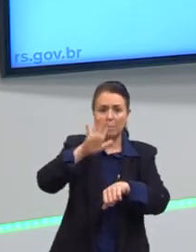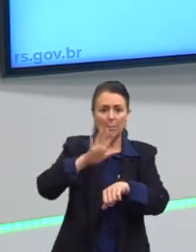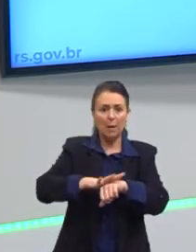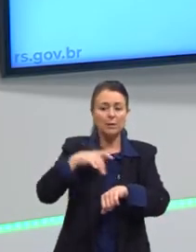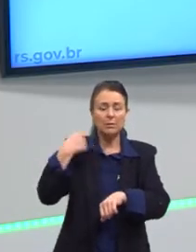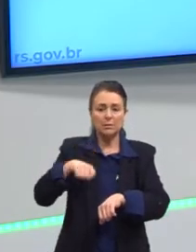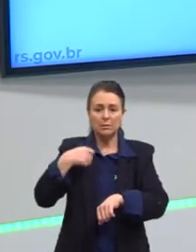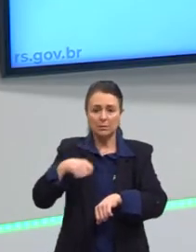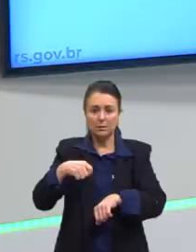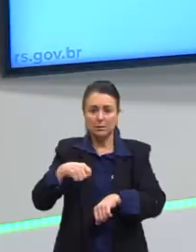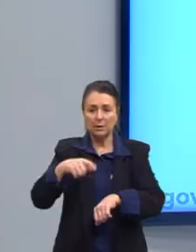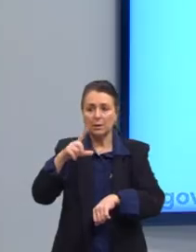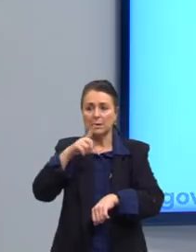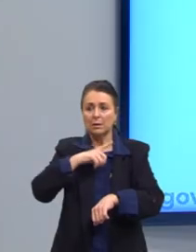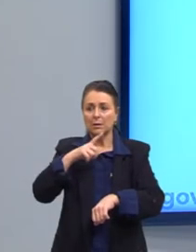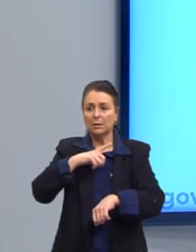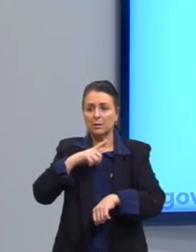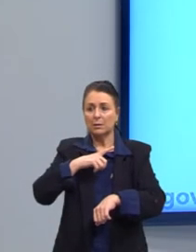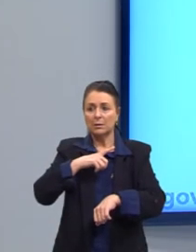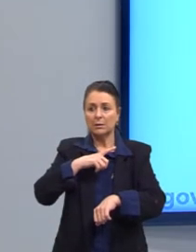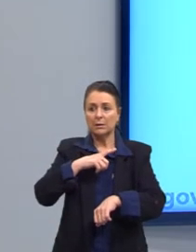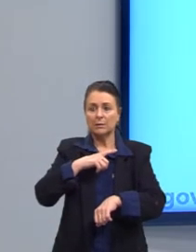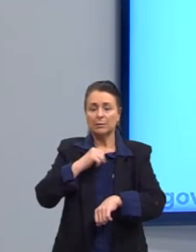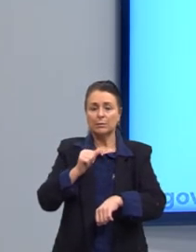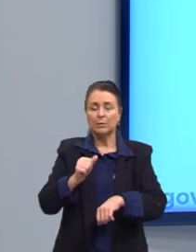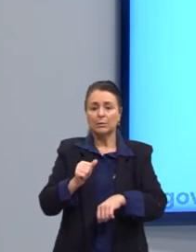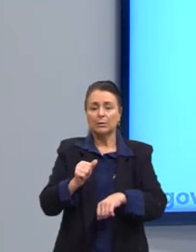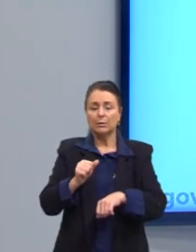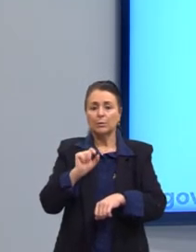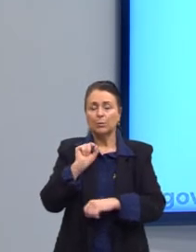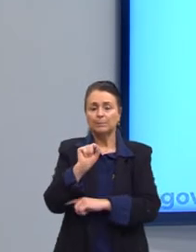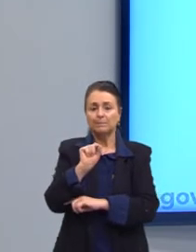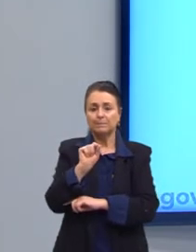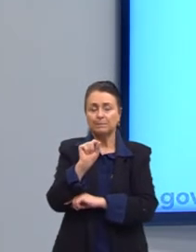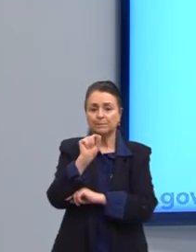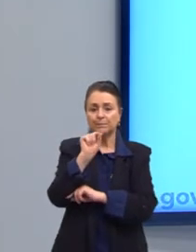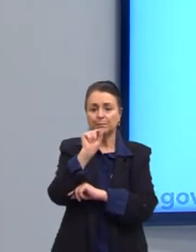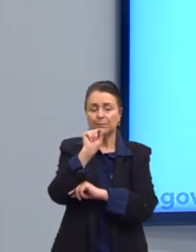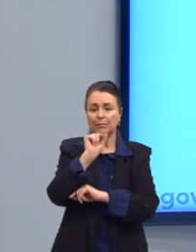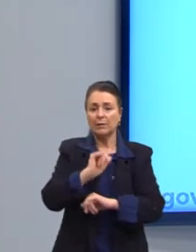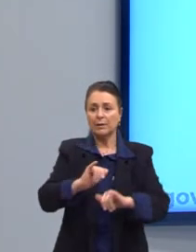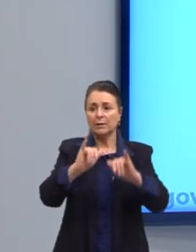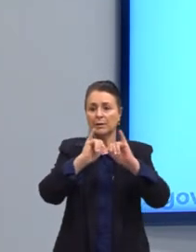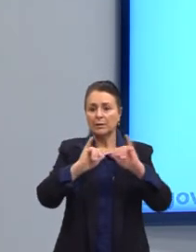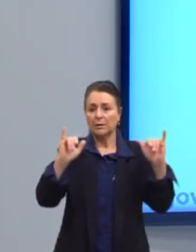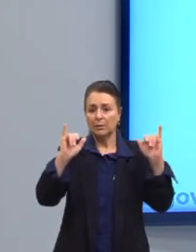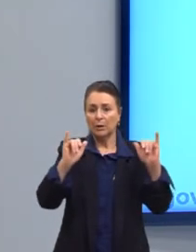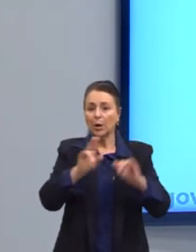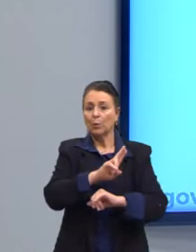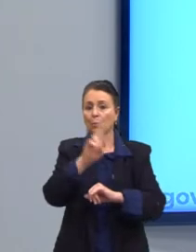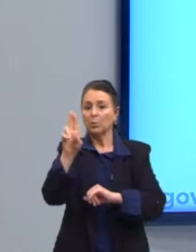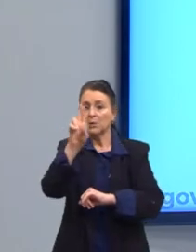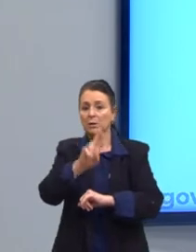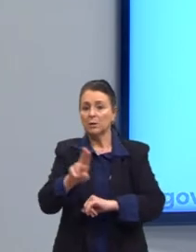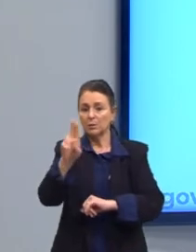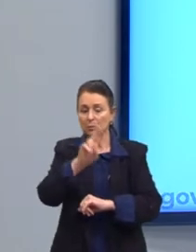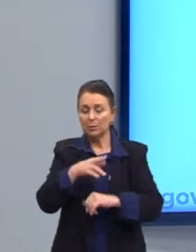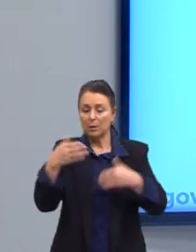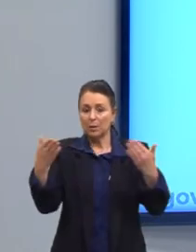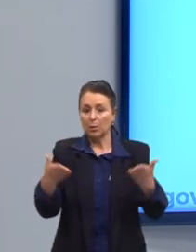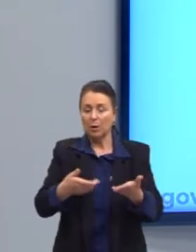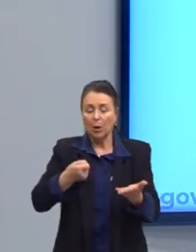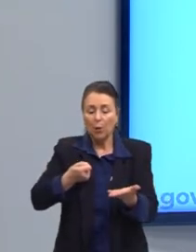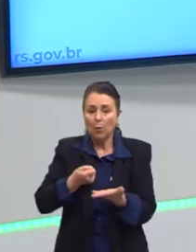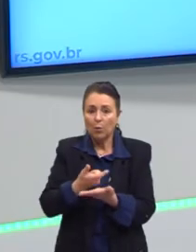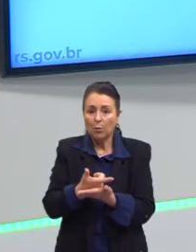E aqui esse kit, que é uma designação contemporânea, né? É comprar